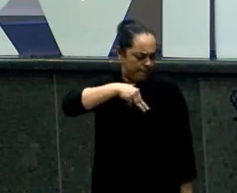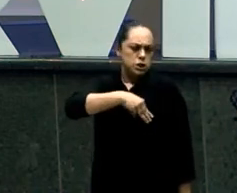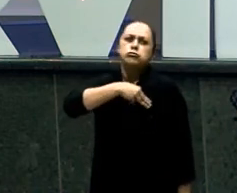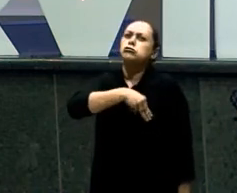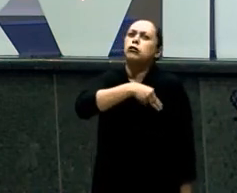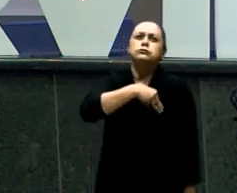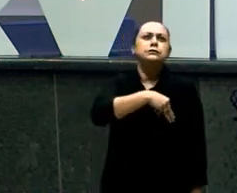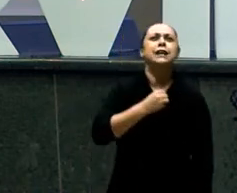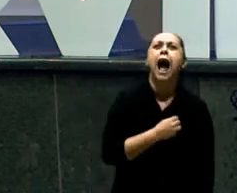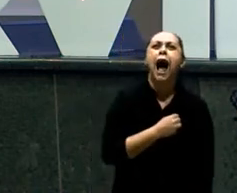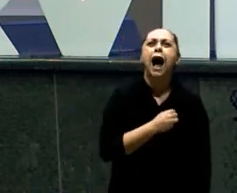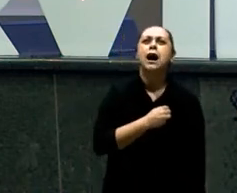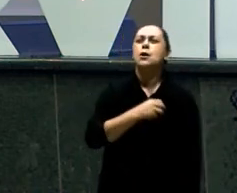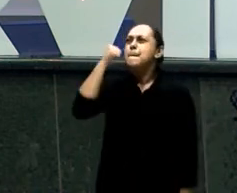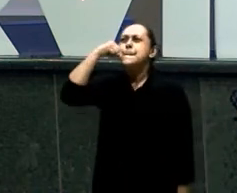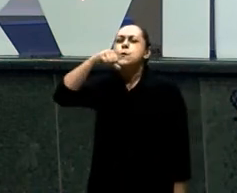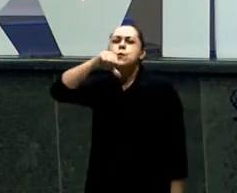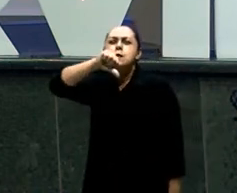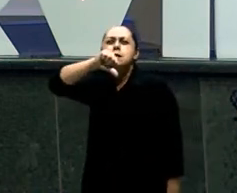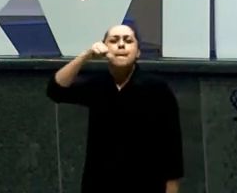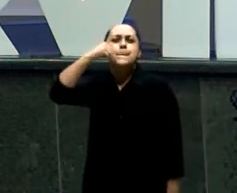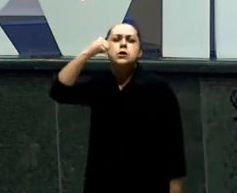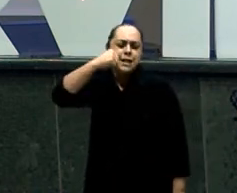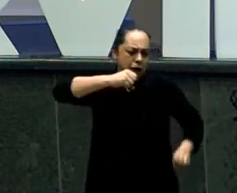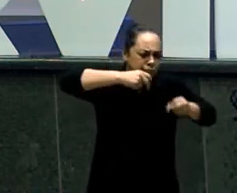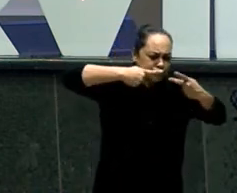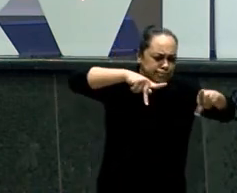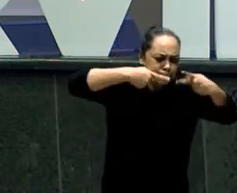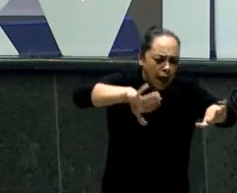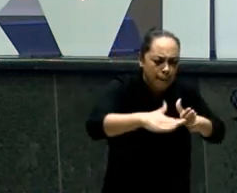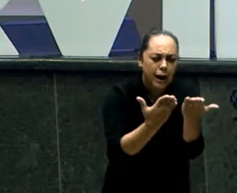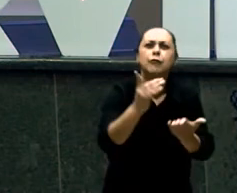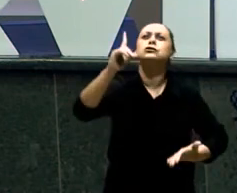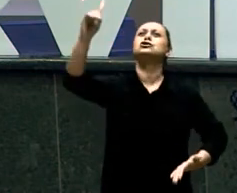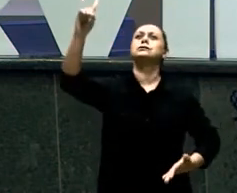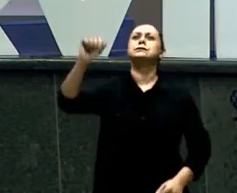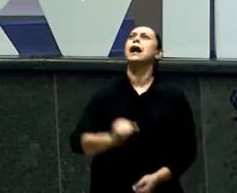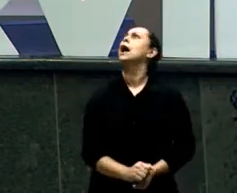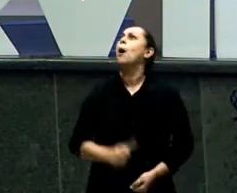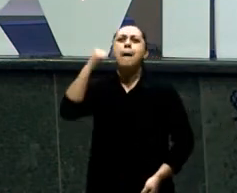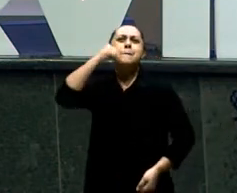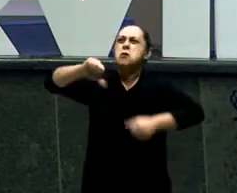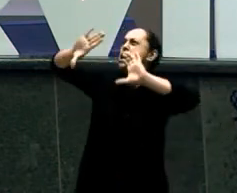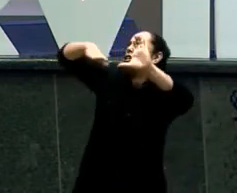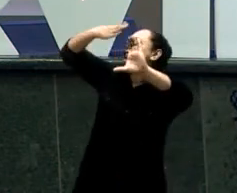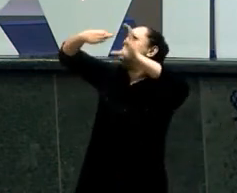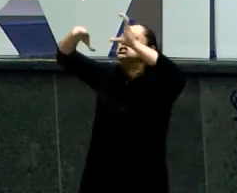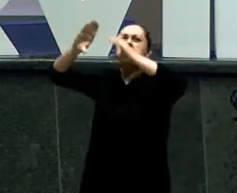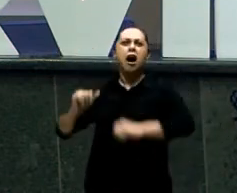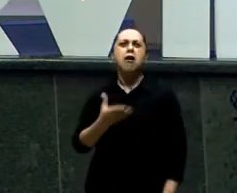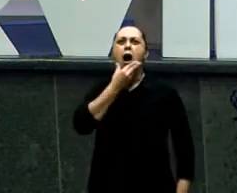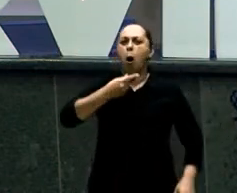Que vai romper E que irá muito Além de mim Então eu preciso Tomar cuidado Porque meus